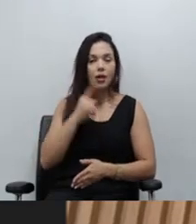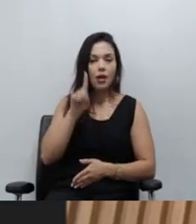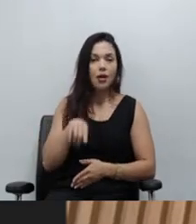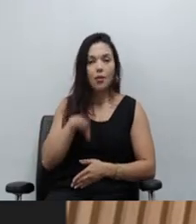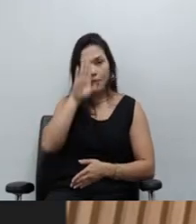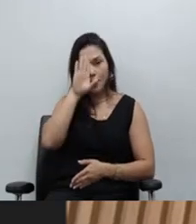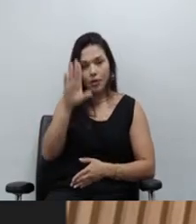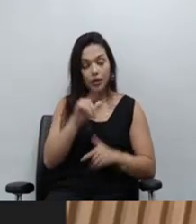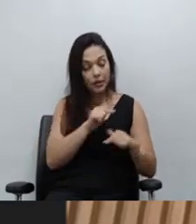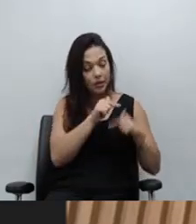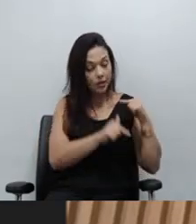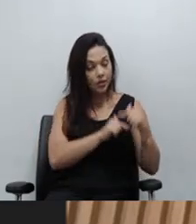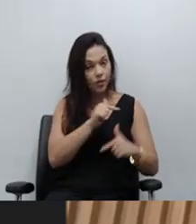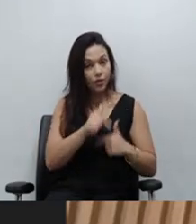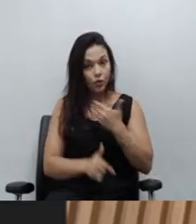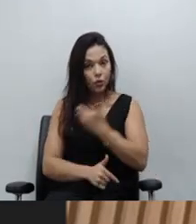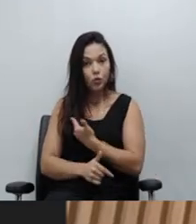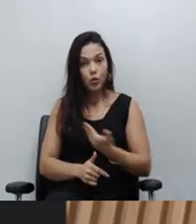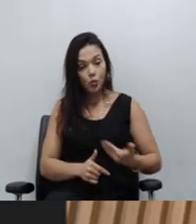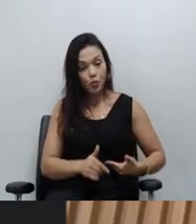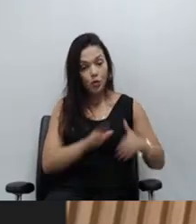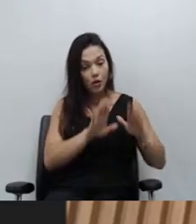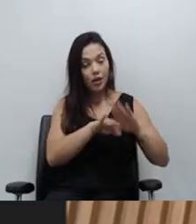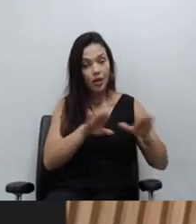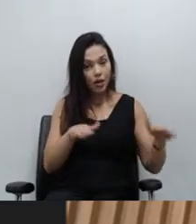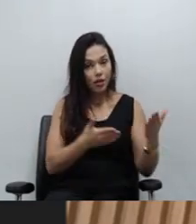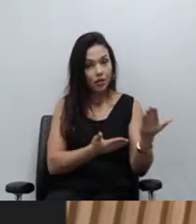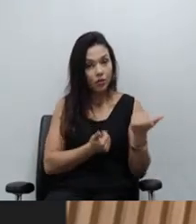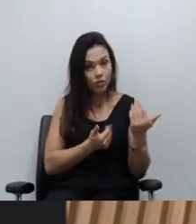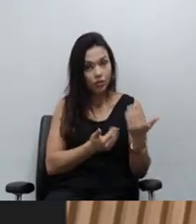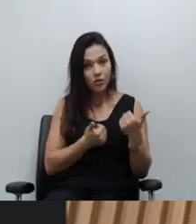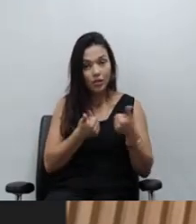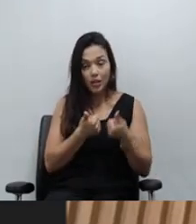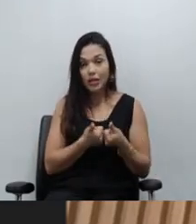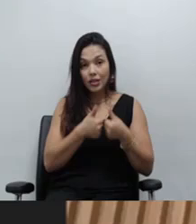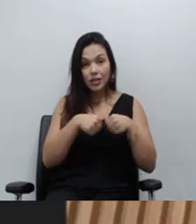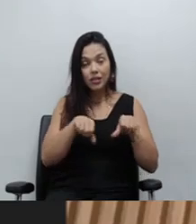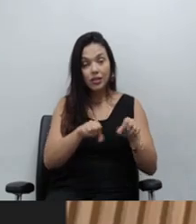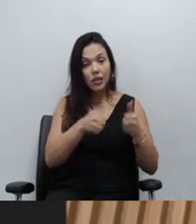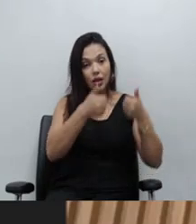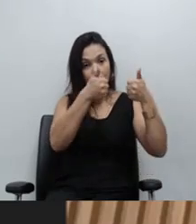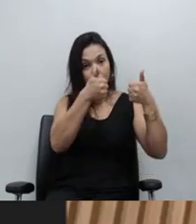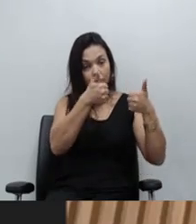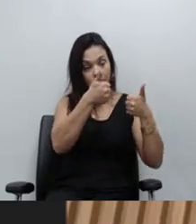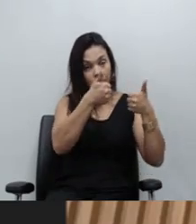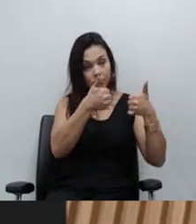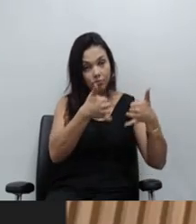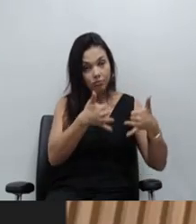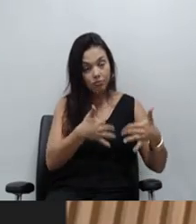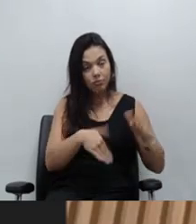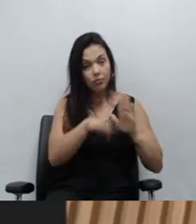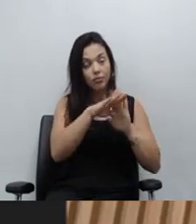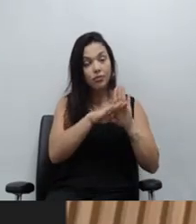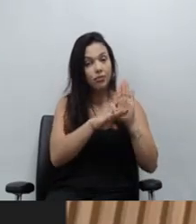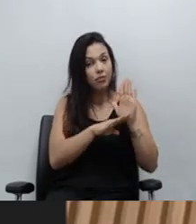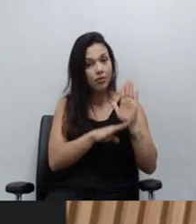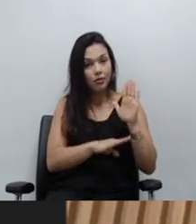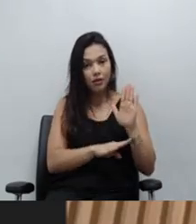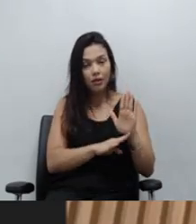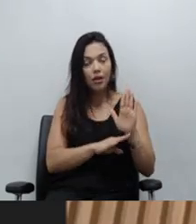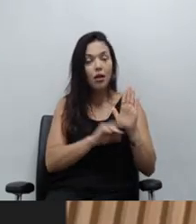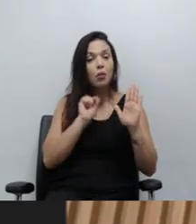Serviços públicos voltados para crianças e adolescentes, eles não estão no âmbito de discrecionalidade do administrador, eles são